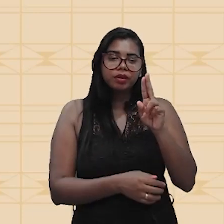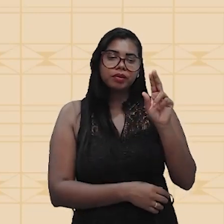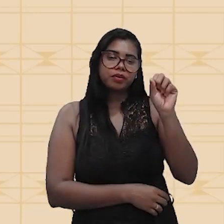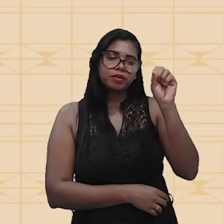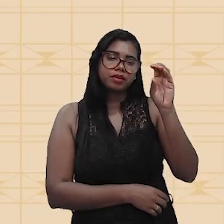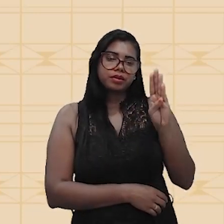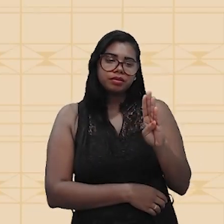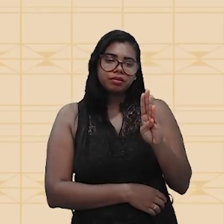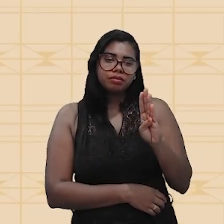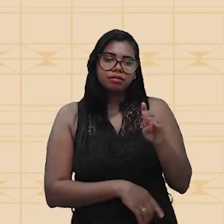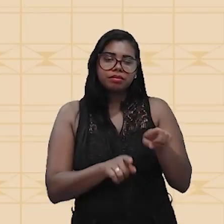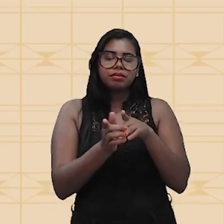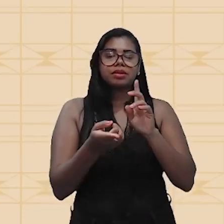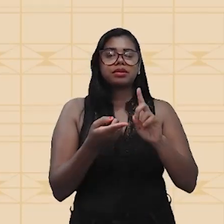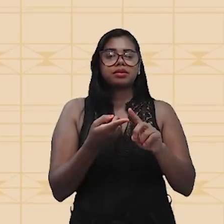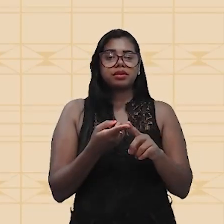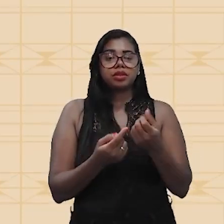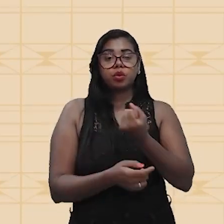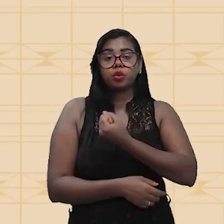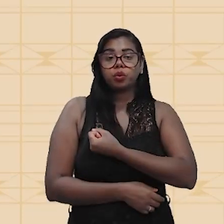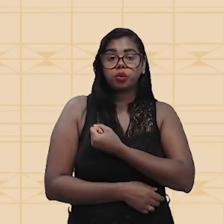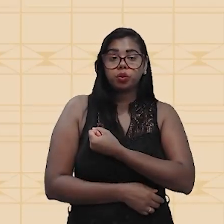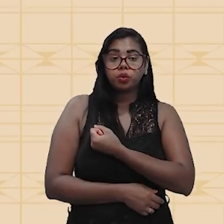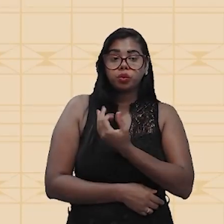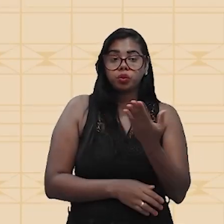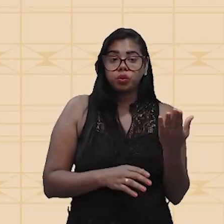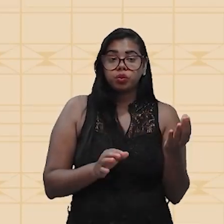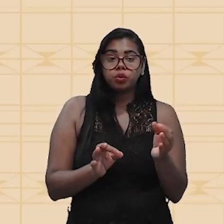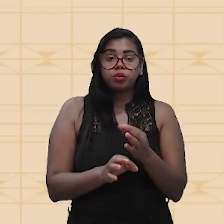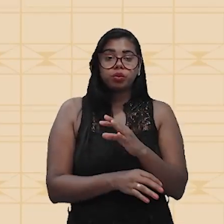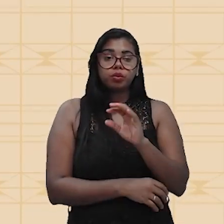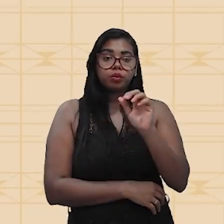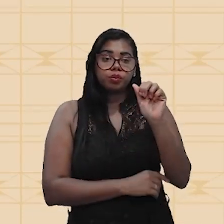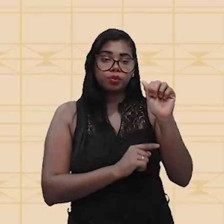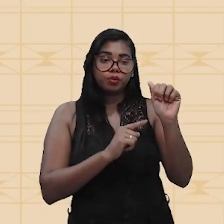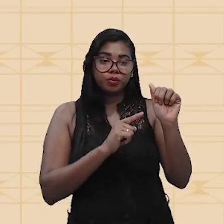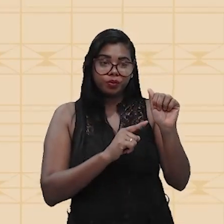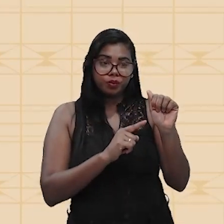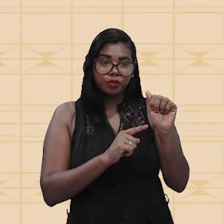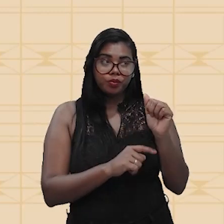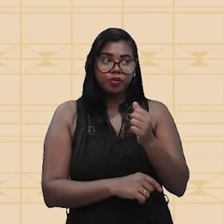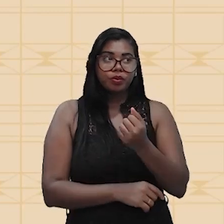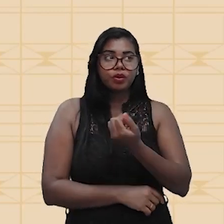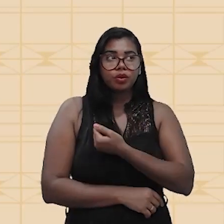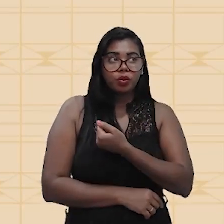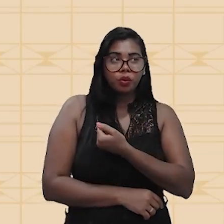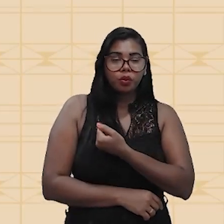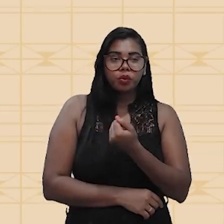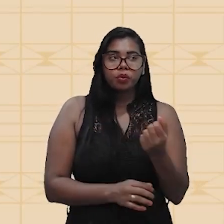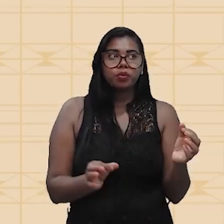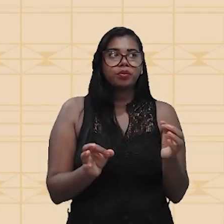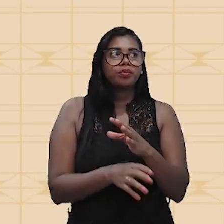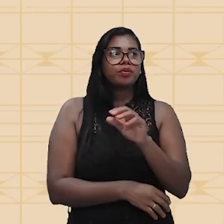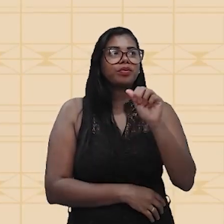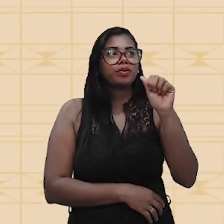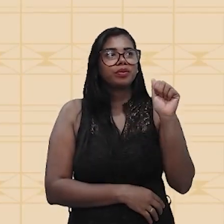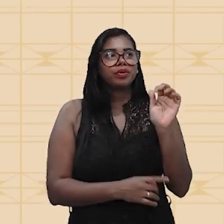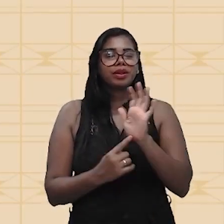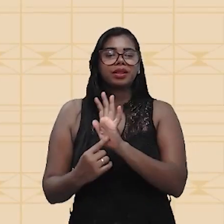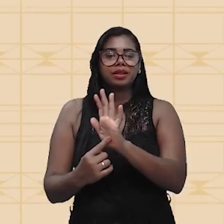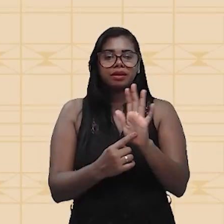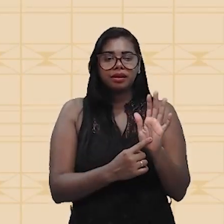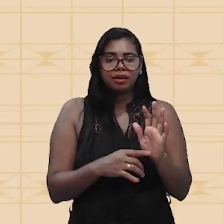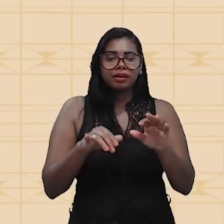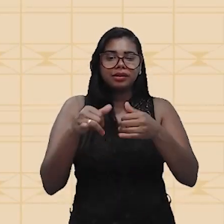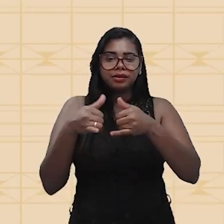ver ações com números que terminam com a letra A. Esses números que terminam com a letra A estão indicando a corrente